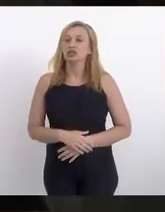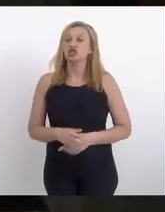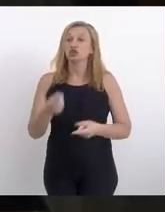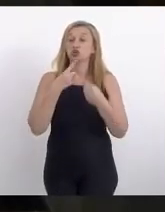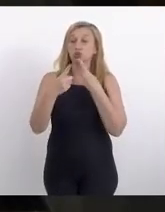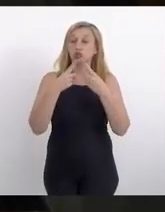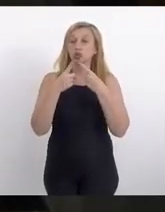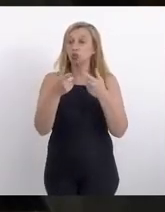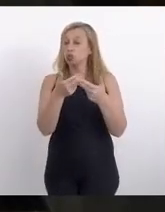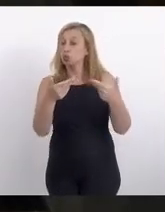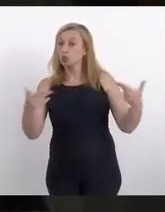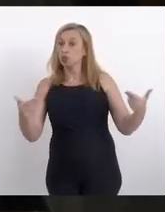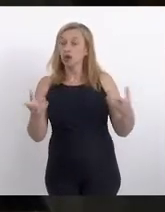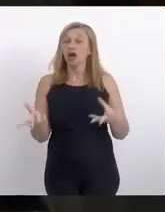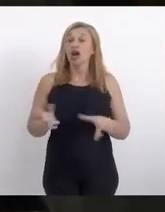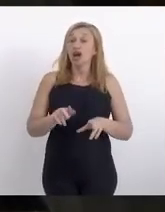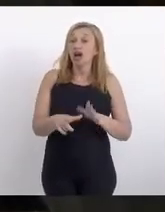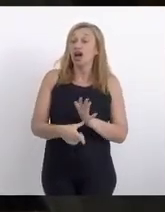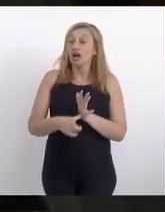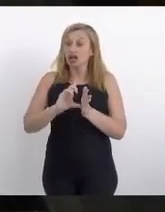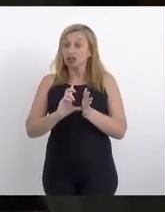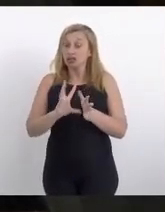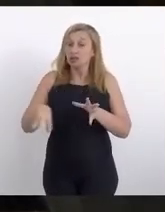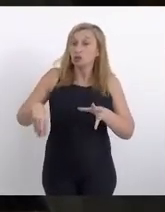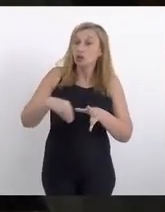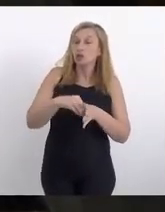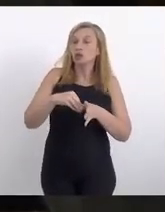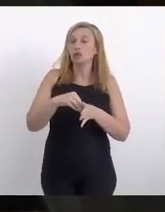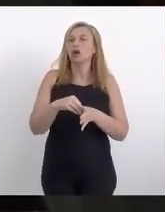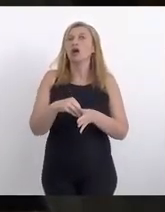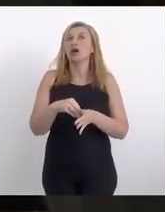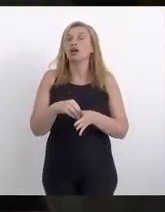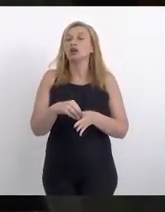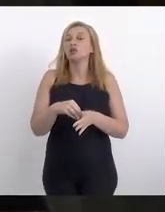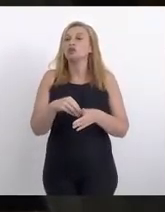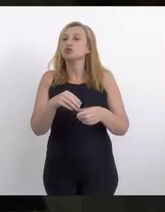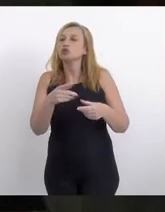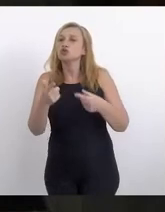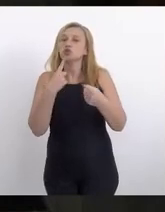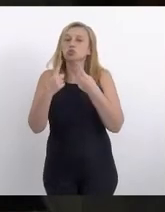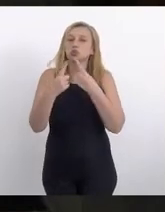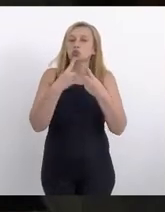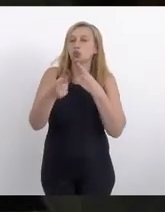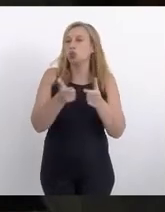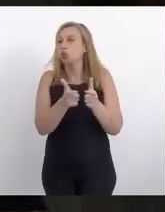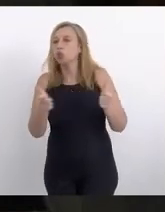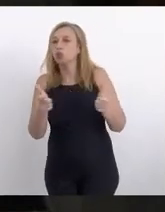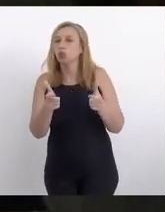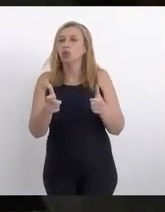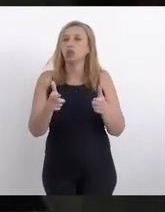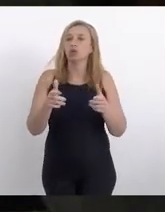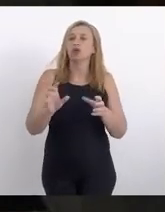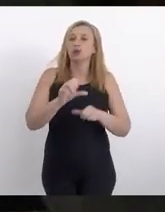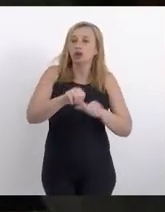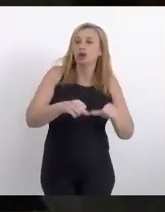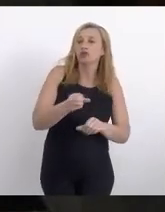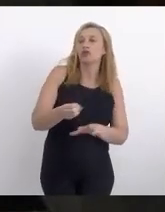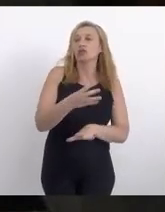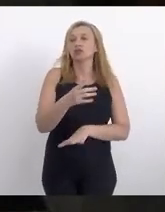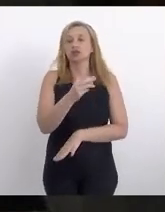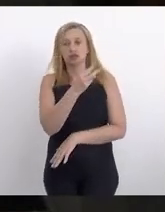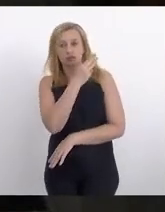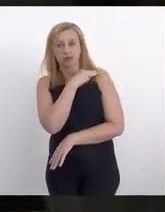debates, antes de implantar de maneira assodada, uma dinâmica de debates sobre a reforma do ensino médio no Rio de Janeiro.